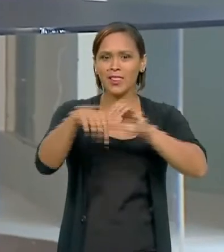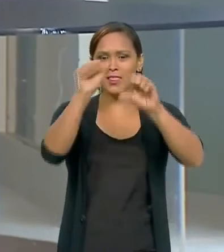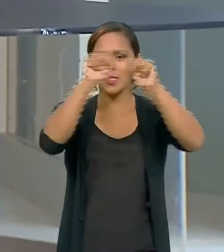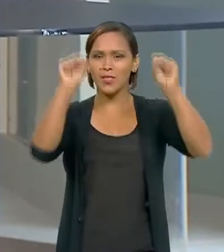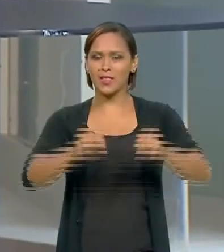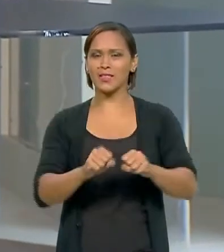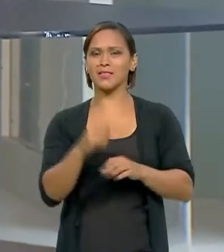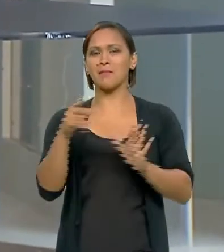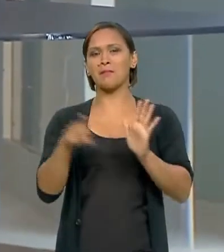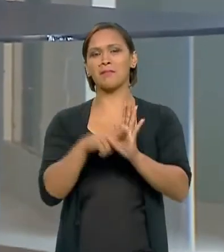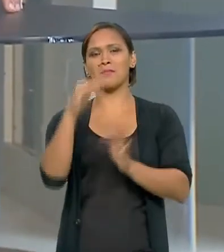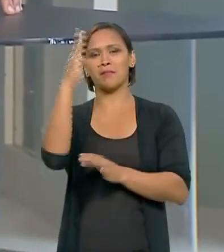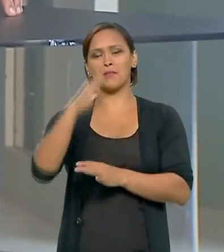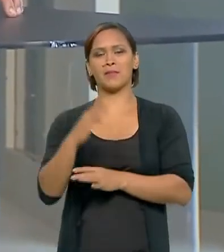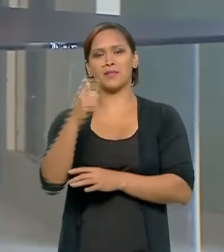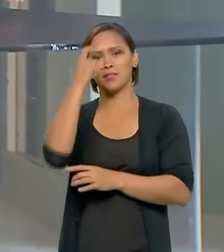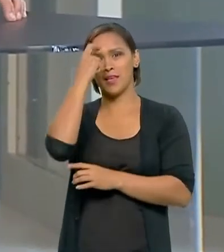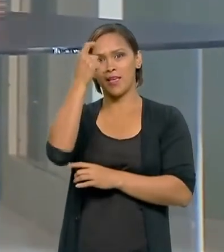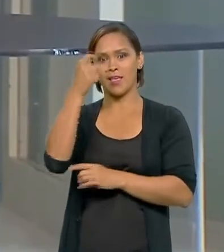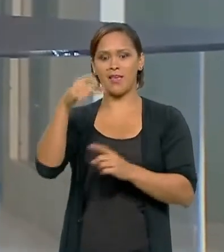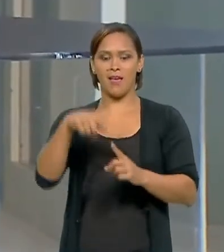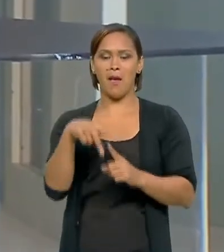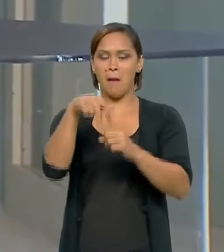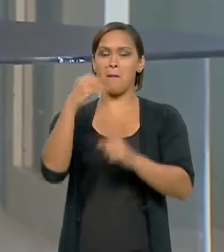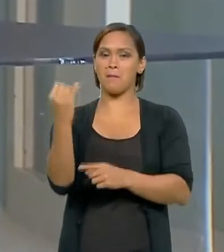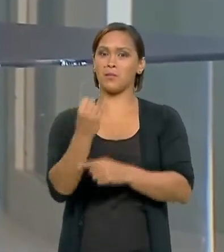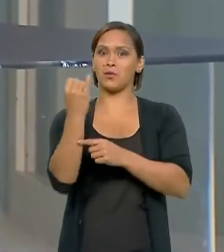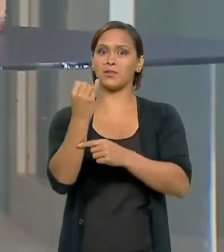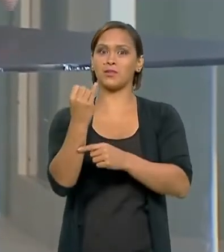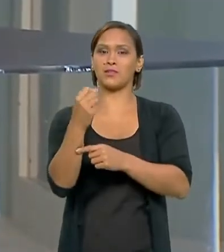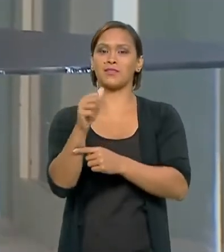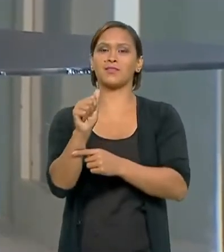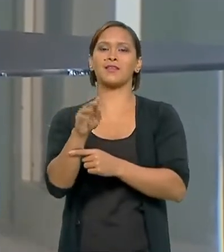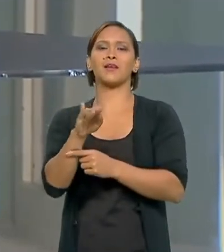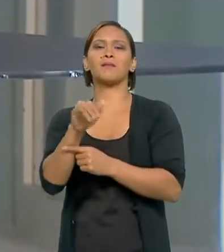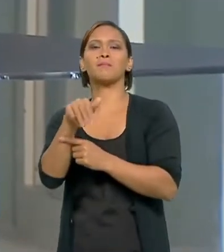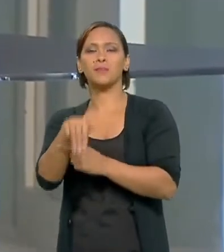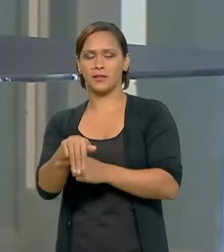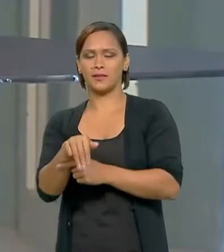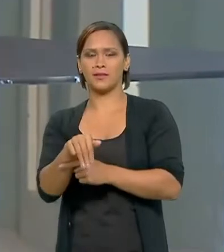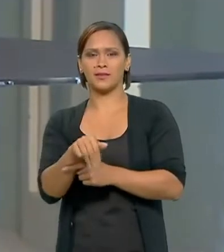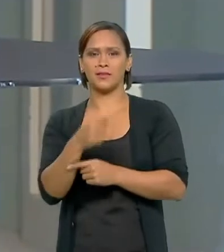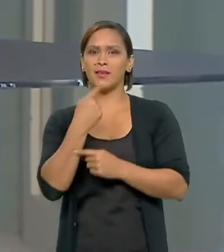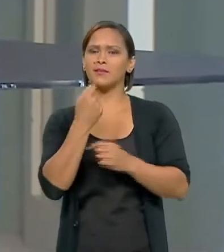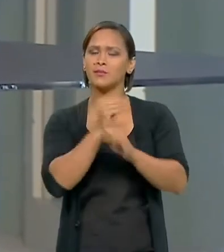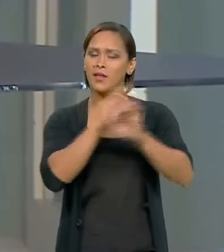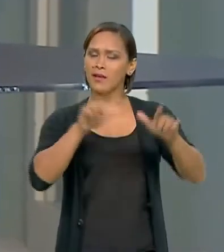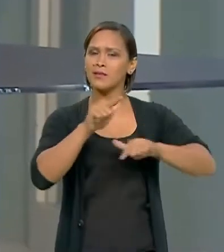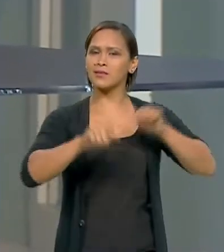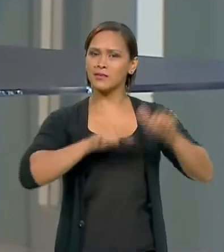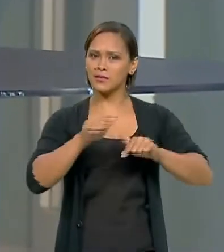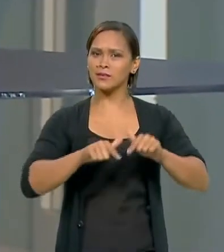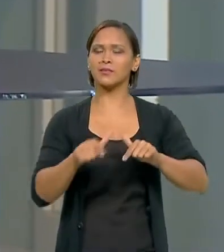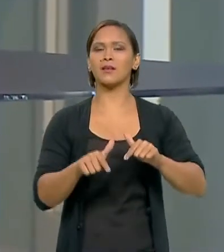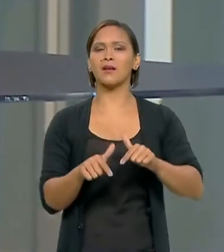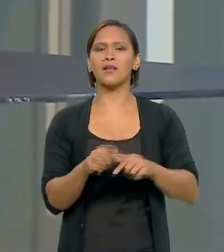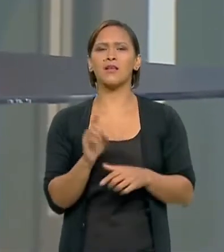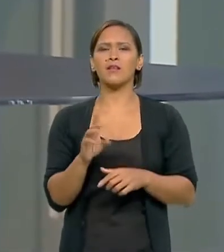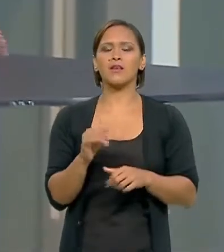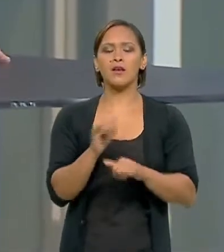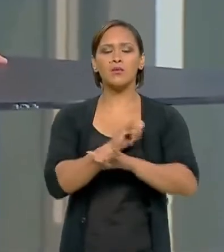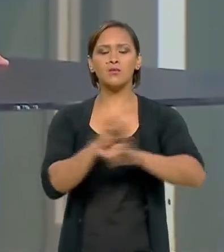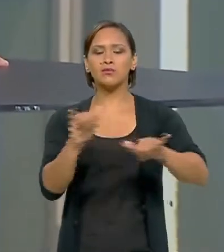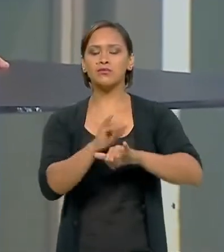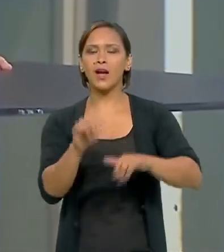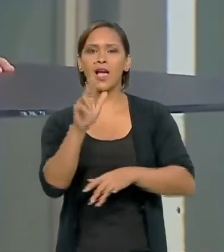inteligência cuja cabeça é a ABIN. É claro que o trabalho da ABIN não vai ser divulgado